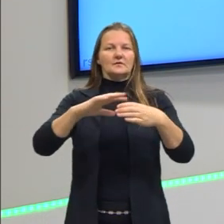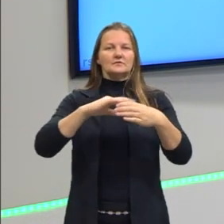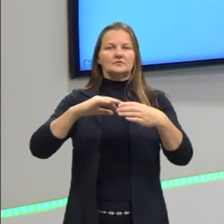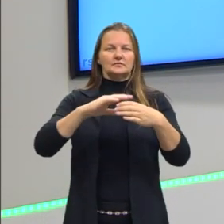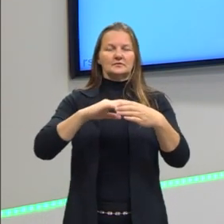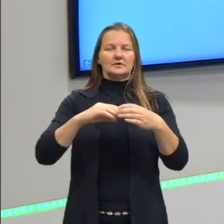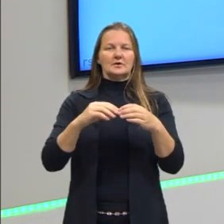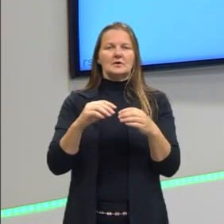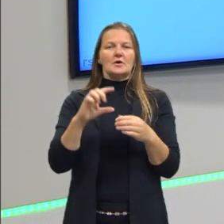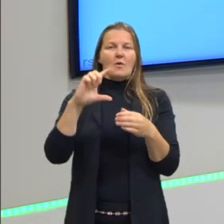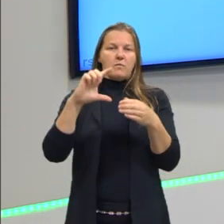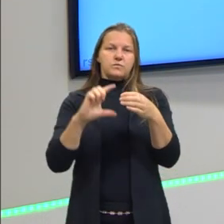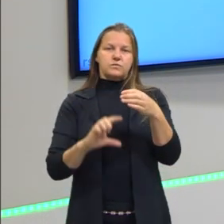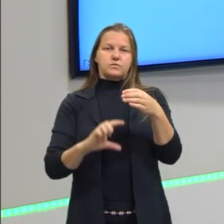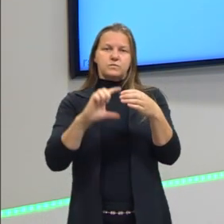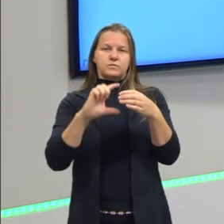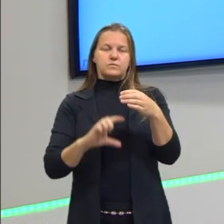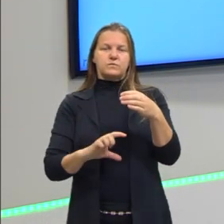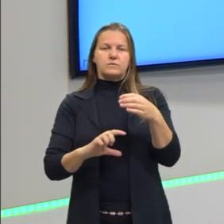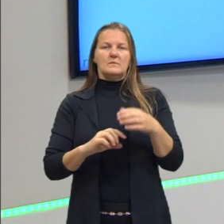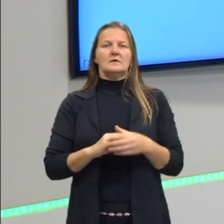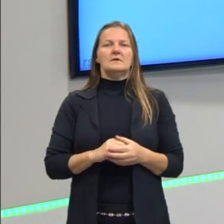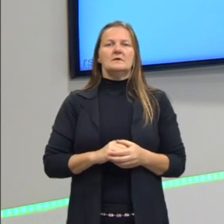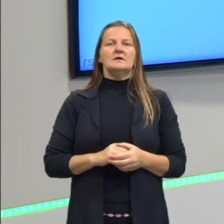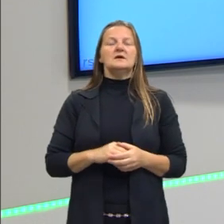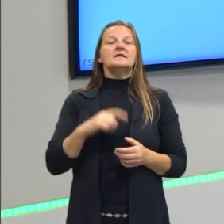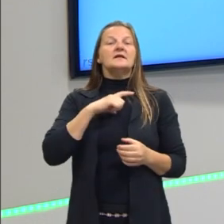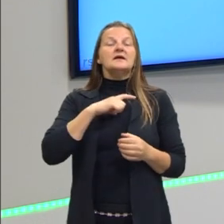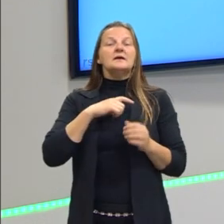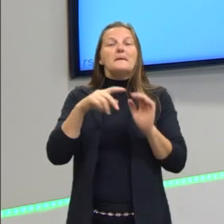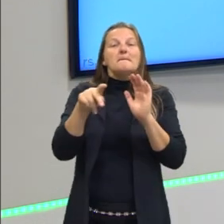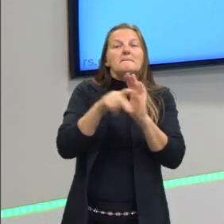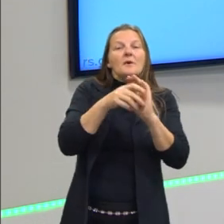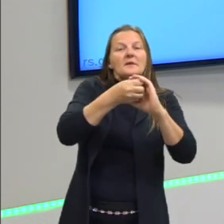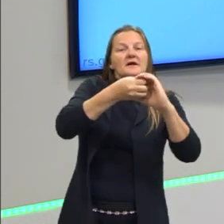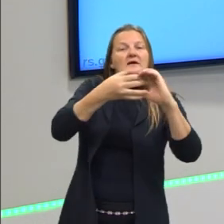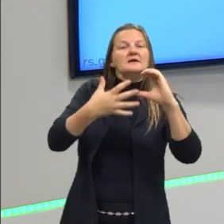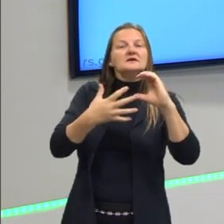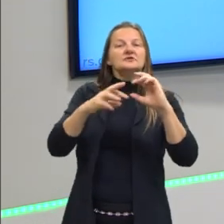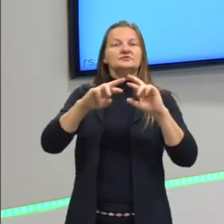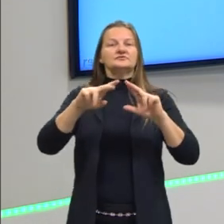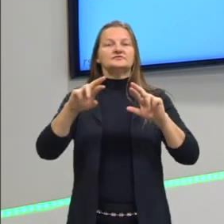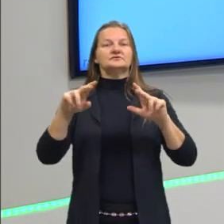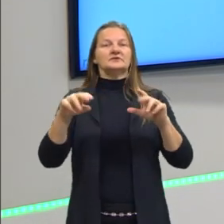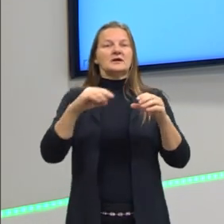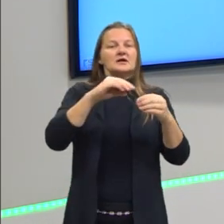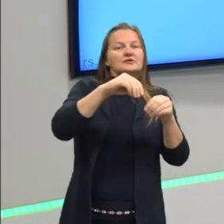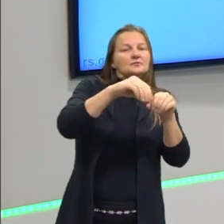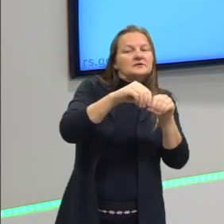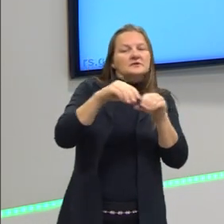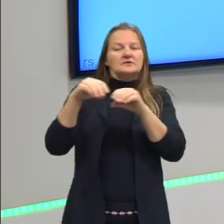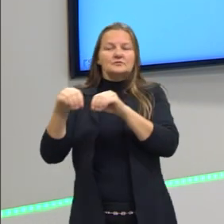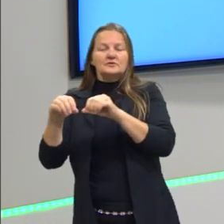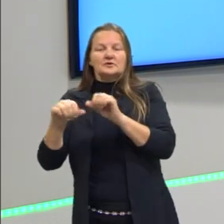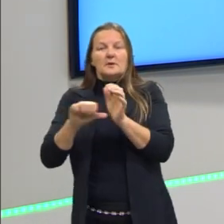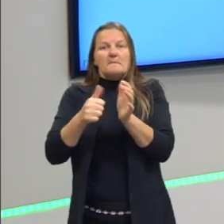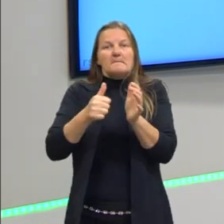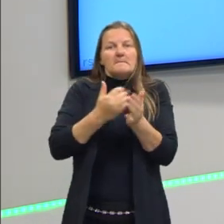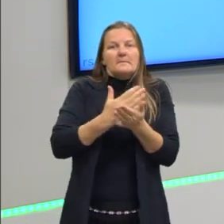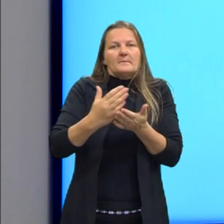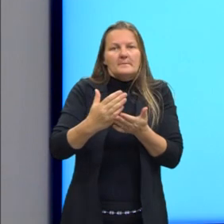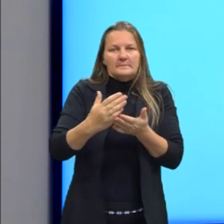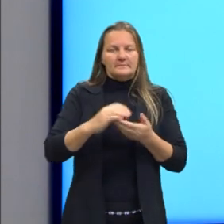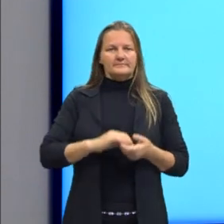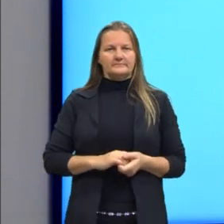uma mistura homogênea, que tem propriedades distintas das minhas substâncias de partida.